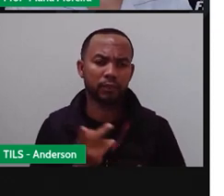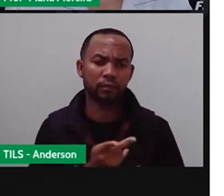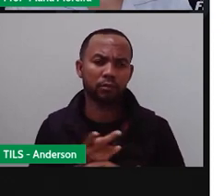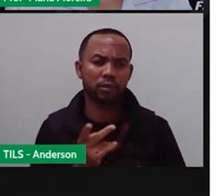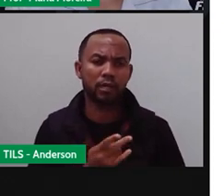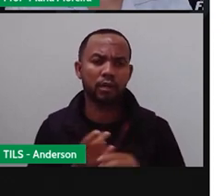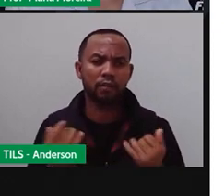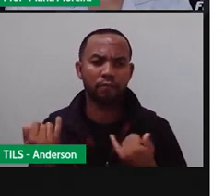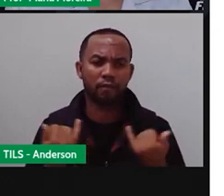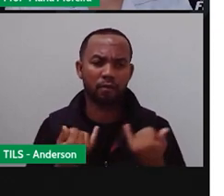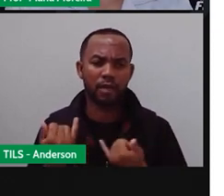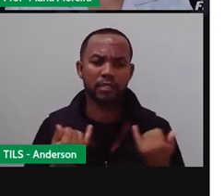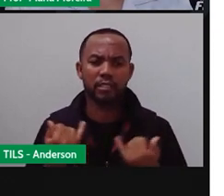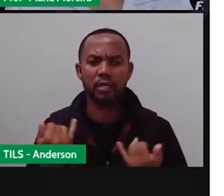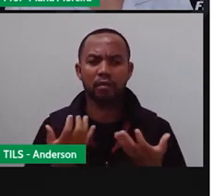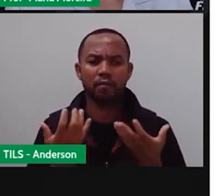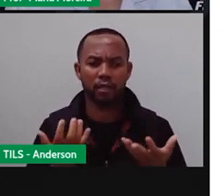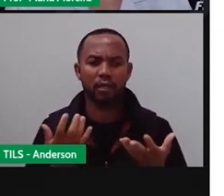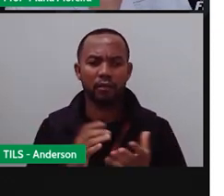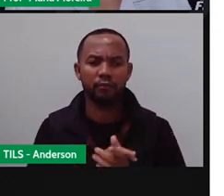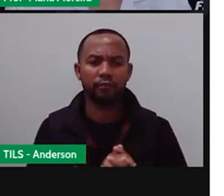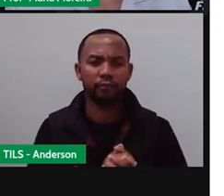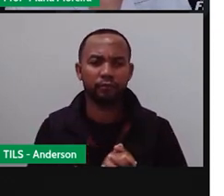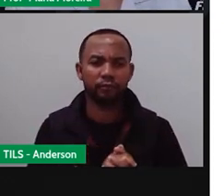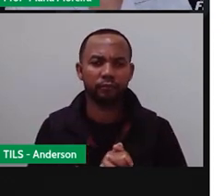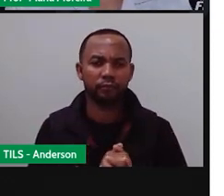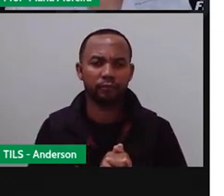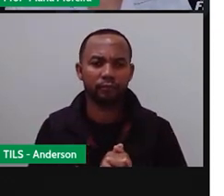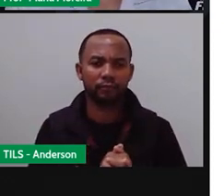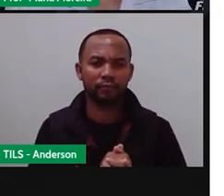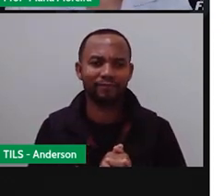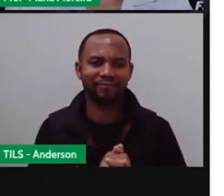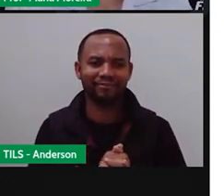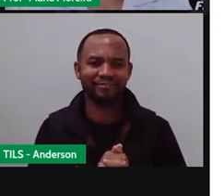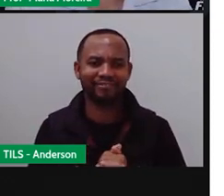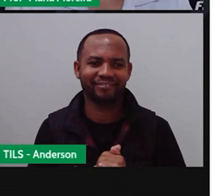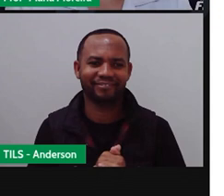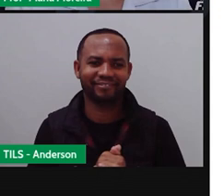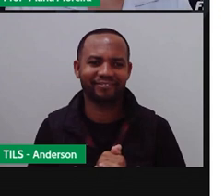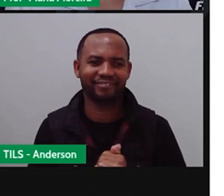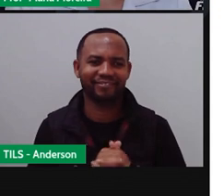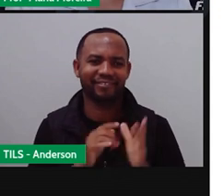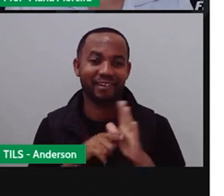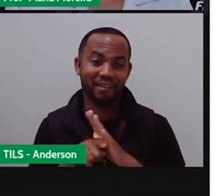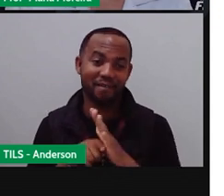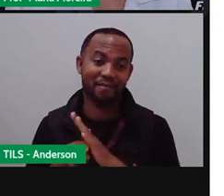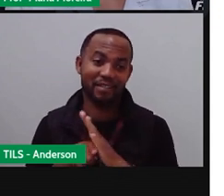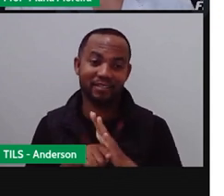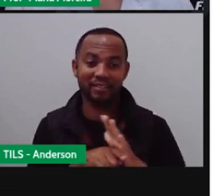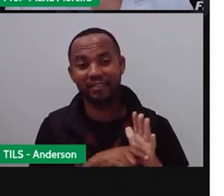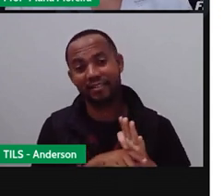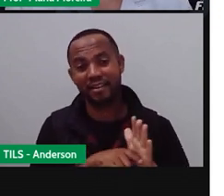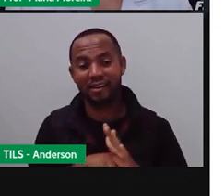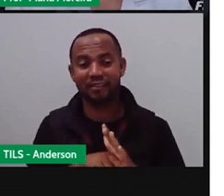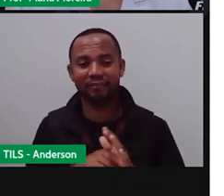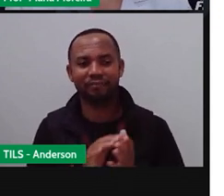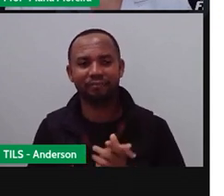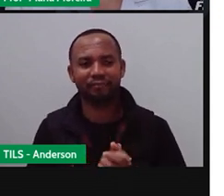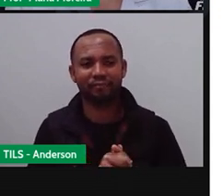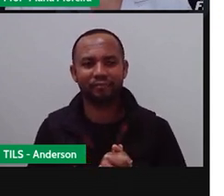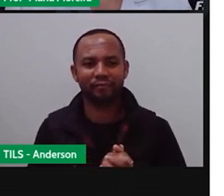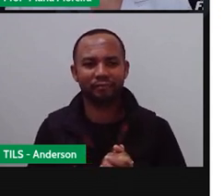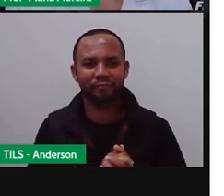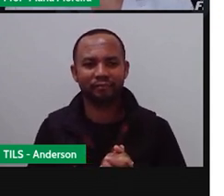informações, se assim desejarem. Eu já entrei no site, Anderson provavelmente vai querer pesquisar aí também, e vamos aos